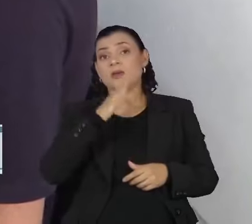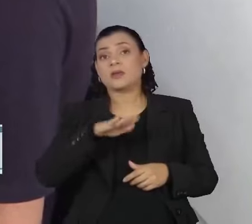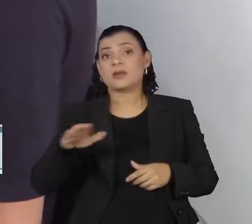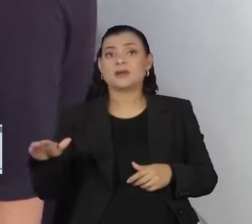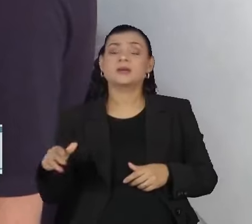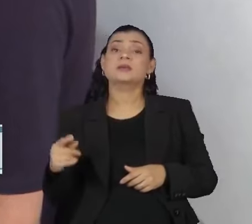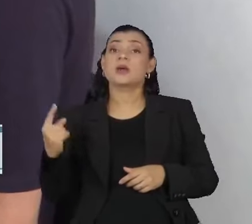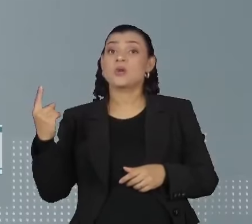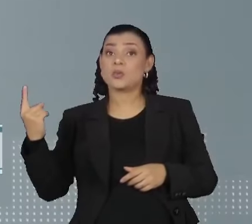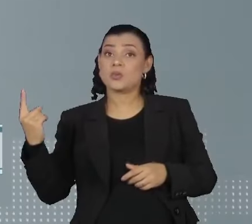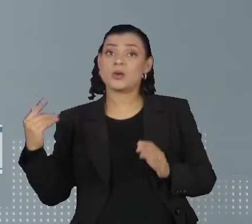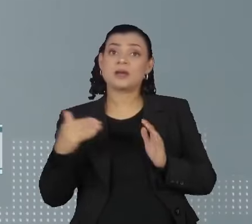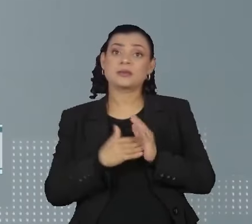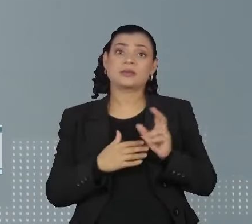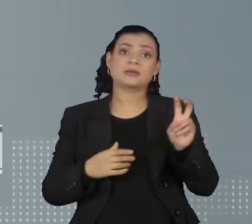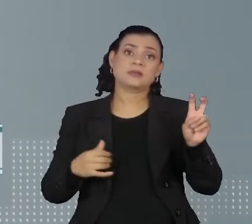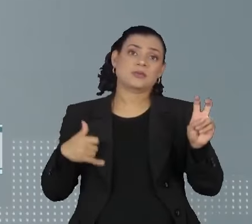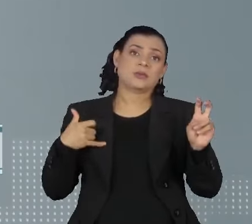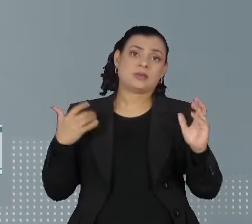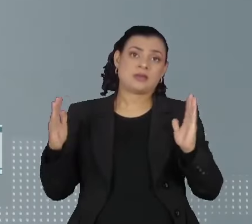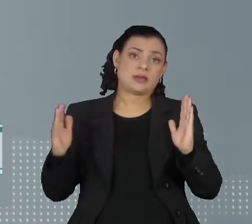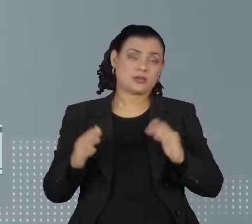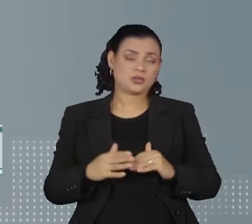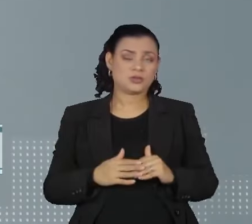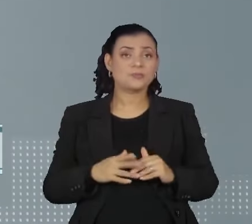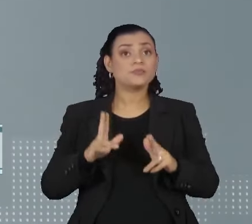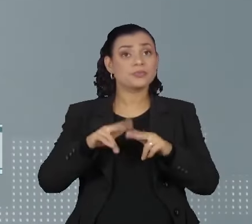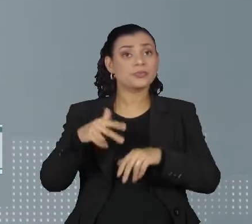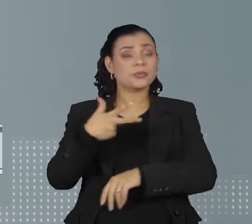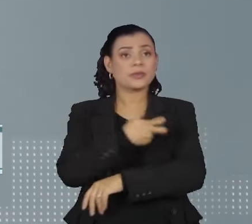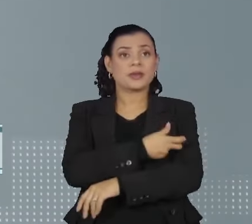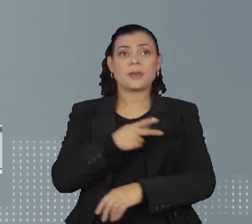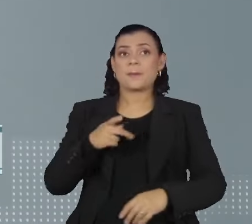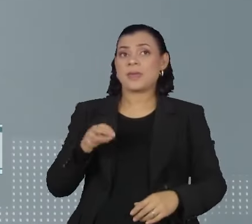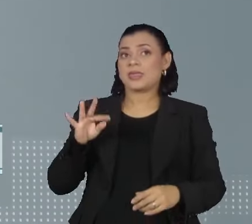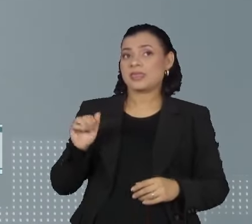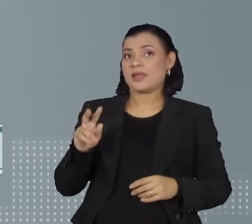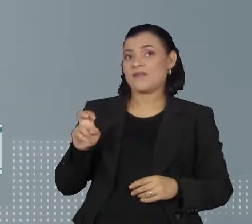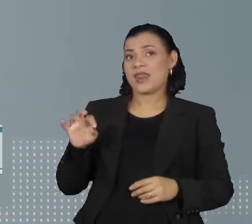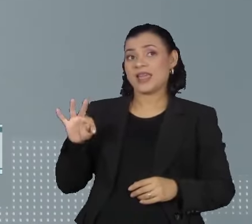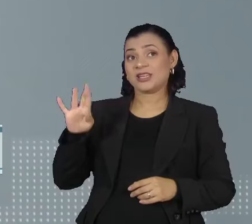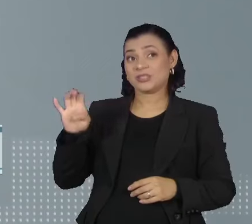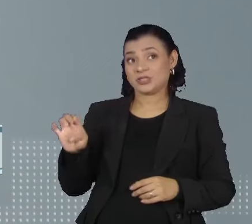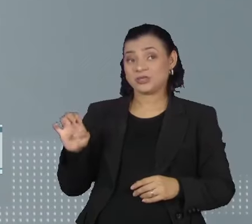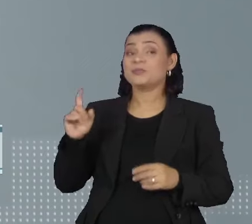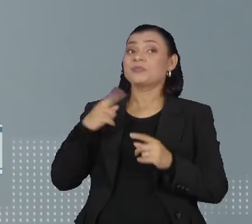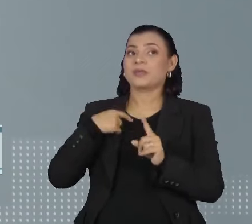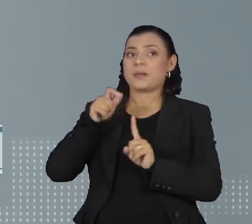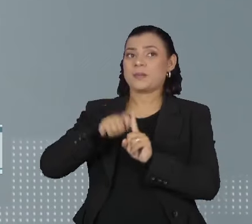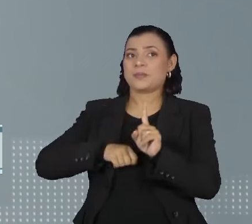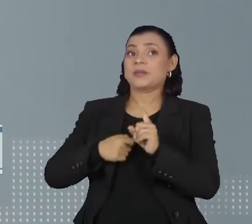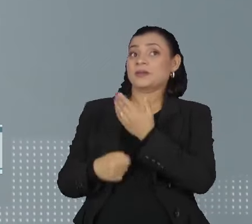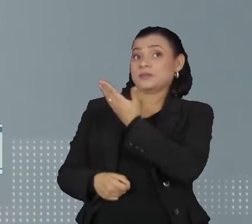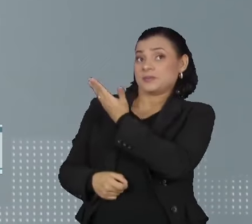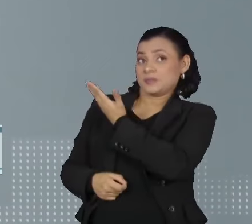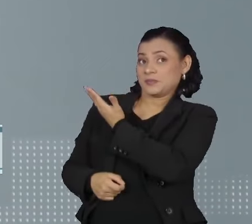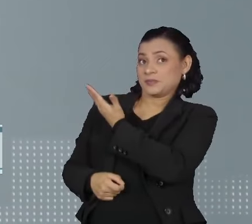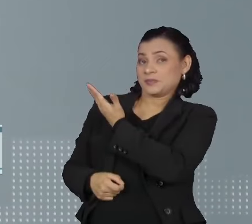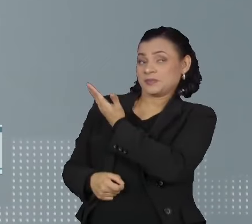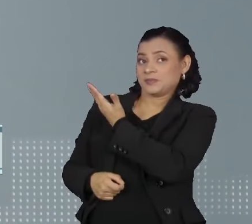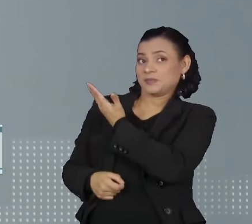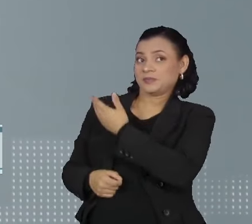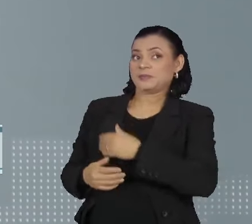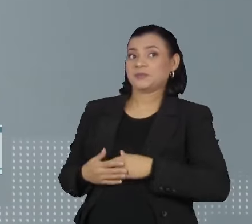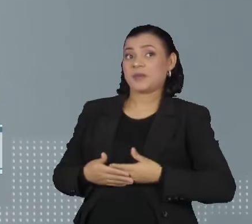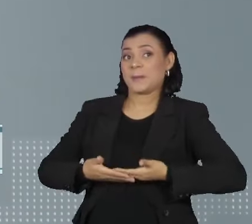1 e 5 anos. O imunizante que combate a bactéria é o pentavalente. As primeiras doses são aplicadas aos 2, 4 e 6